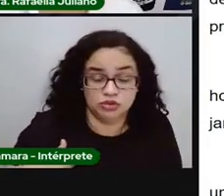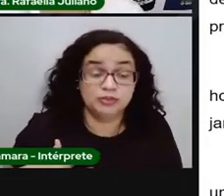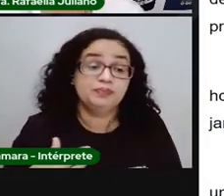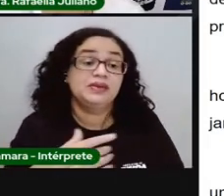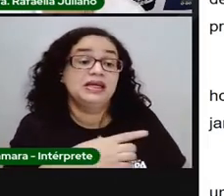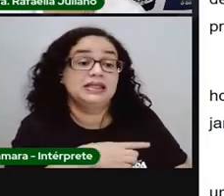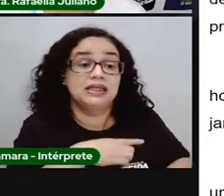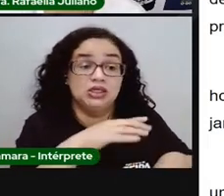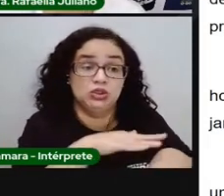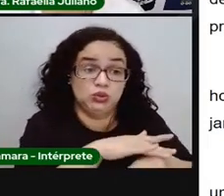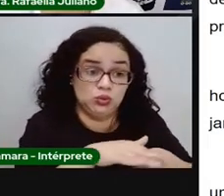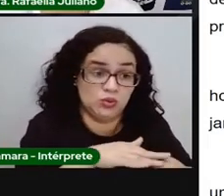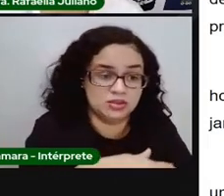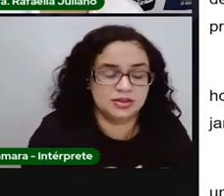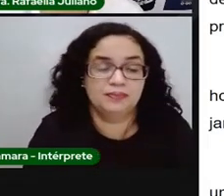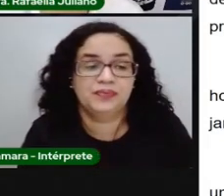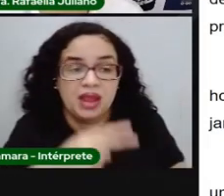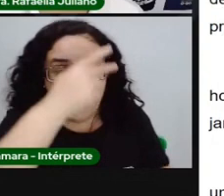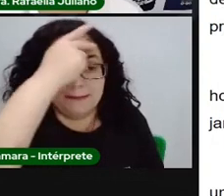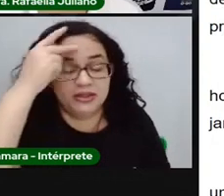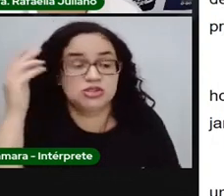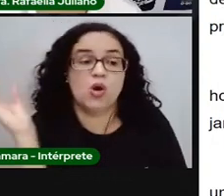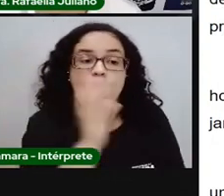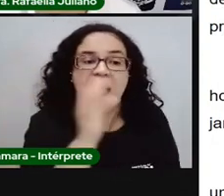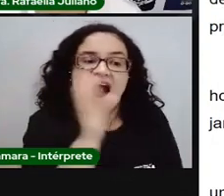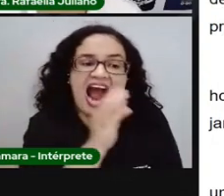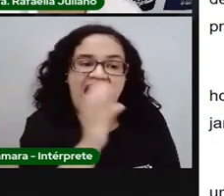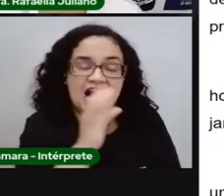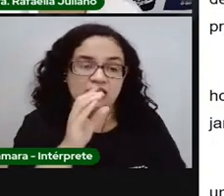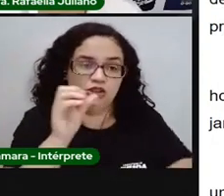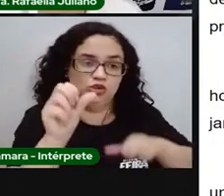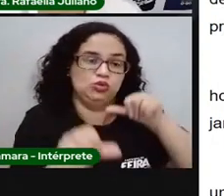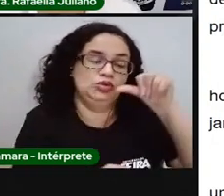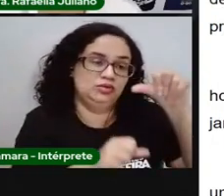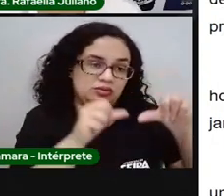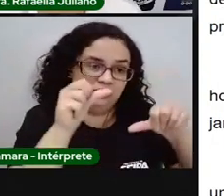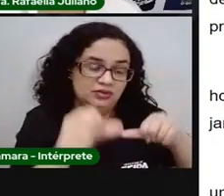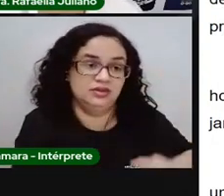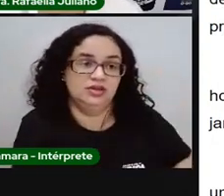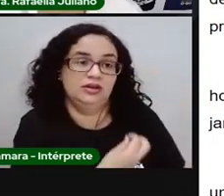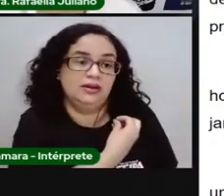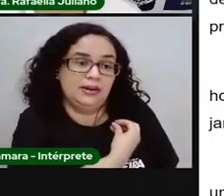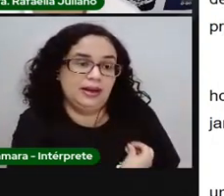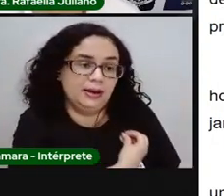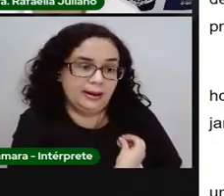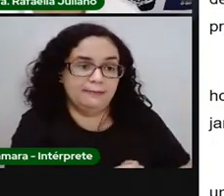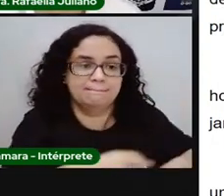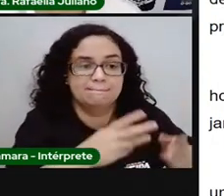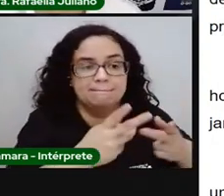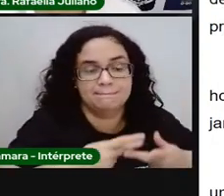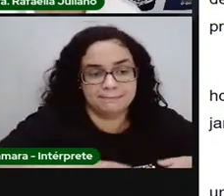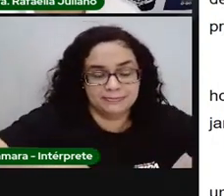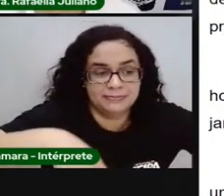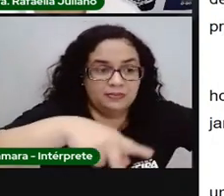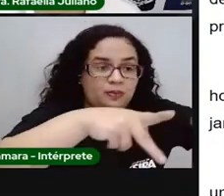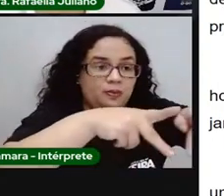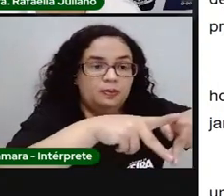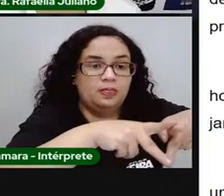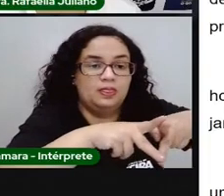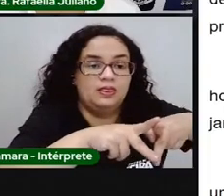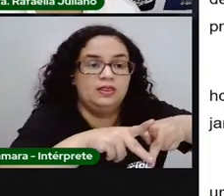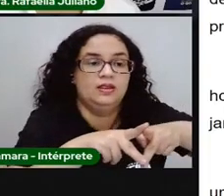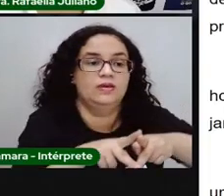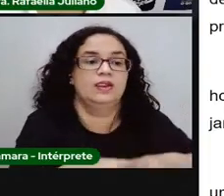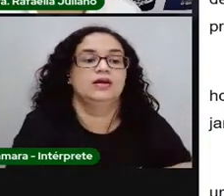Além disso, a correria do dia a dia e as mudanças do estilo de vida da população estão contribuindo diretamente